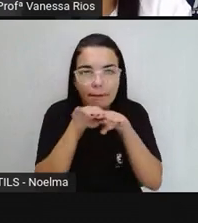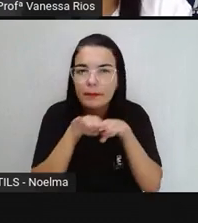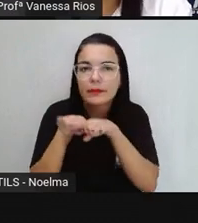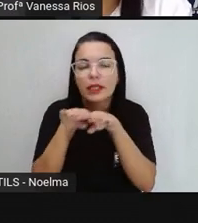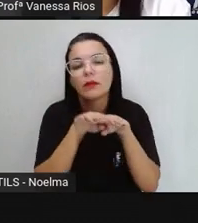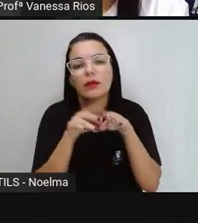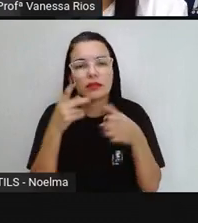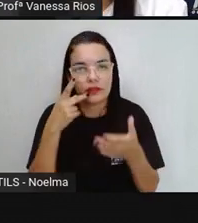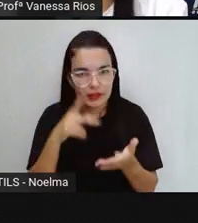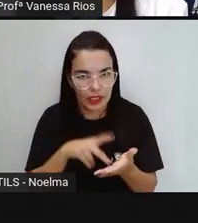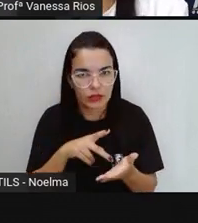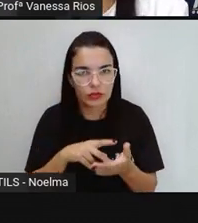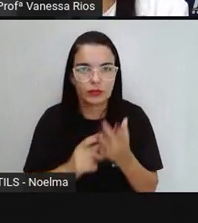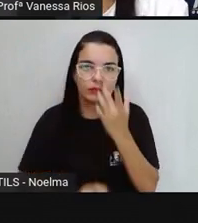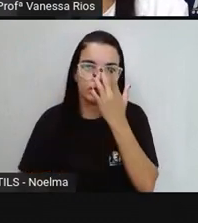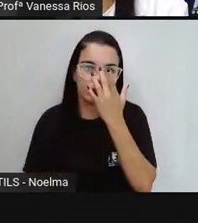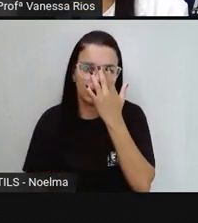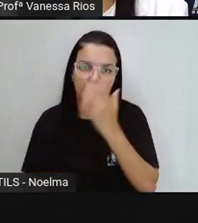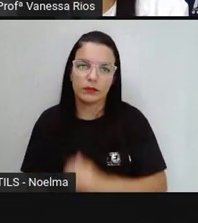na realidade.